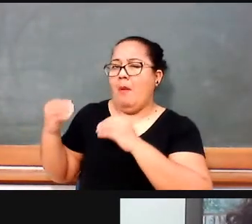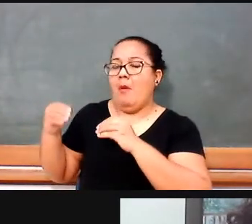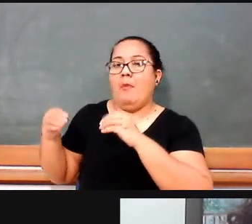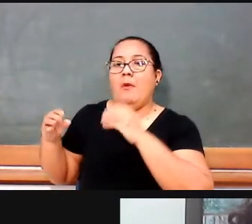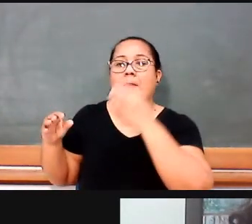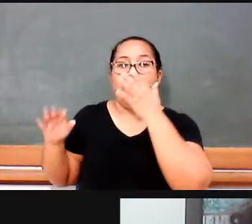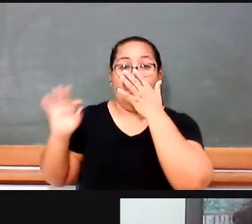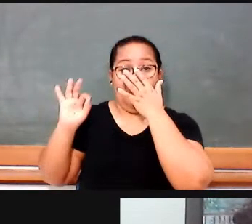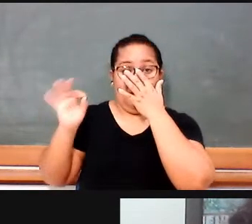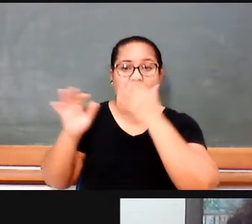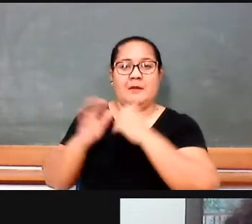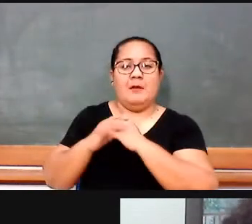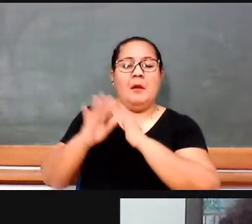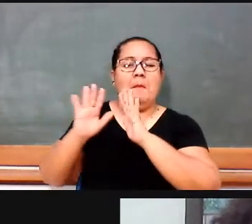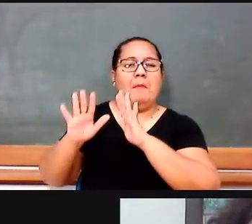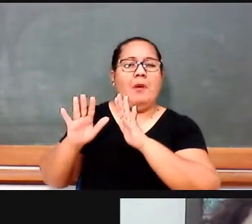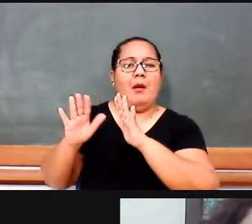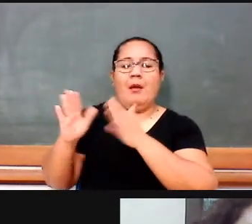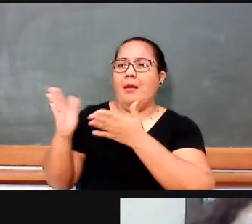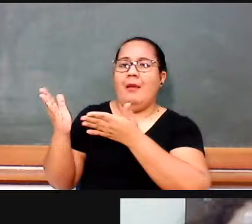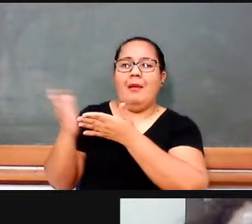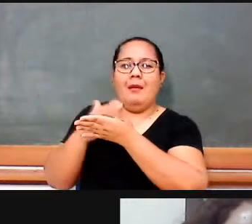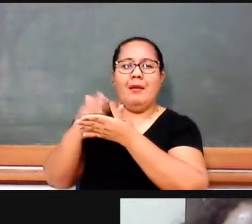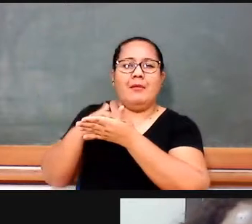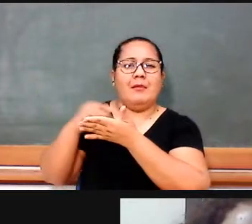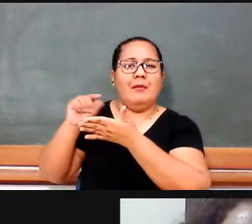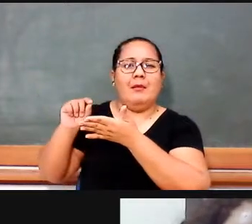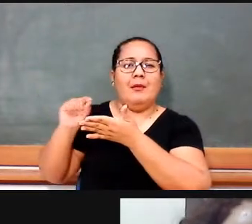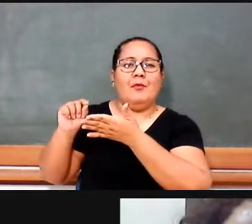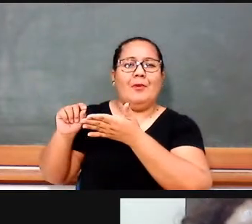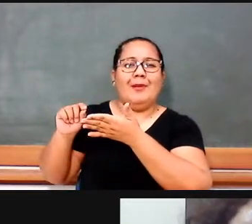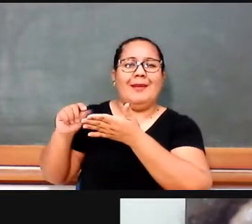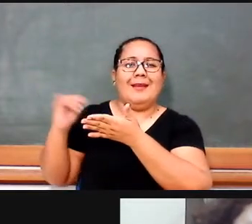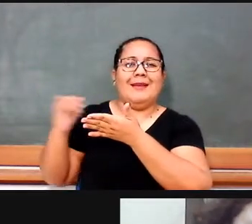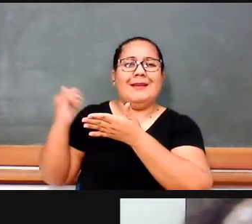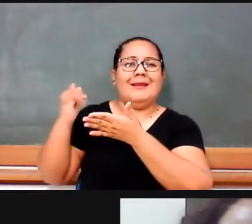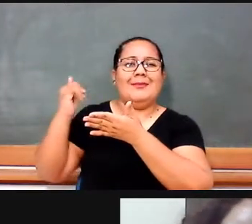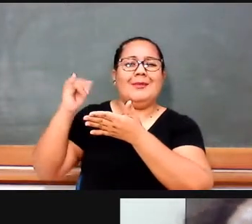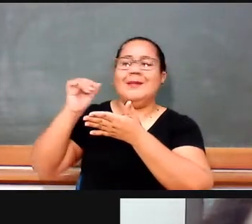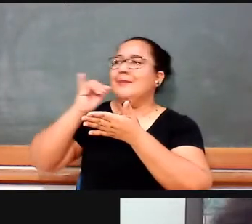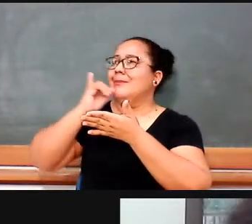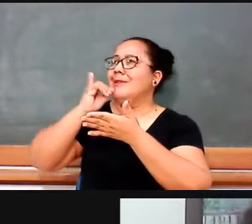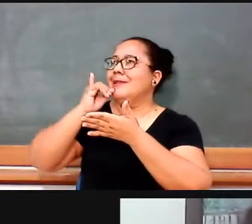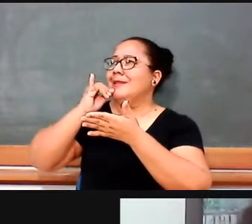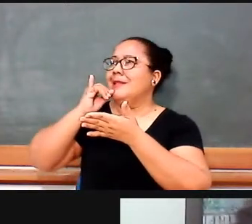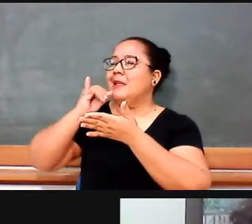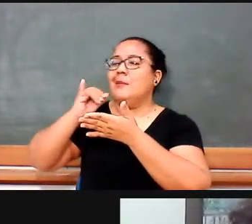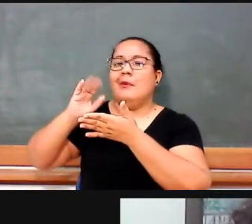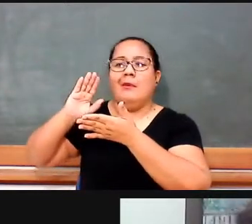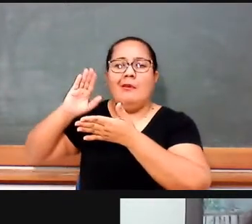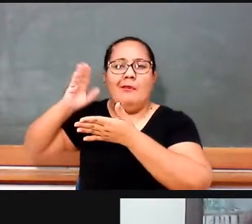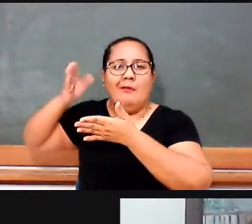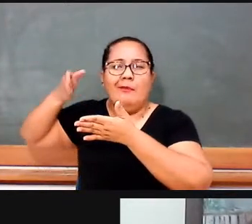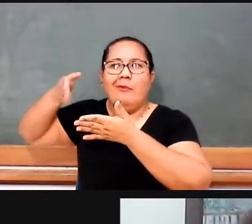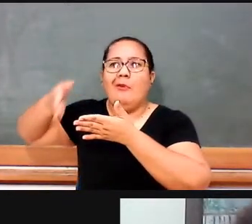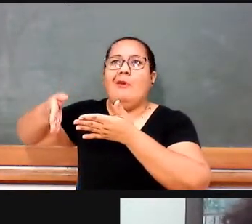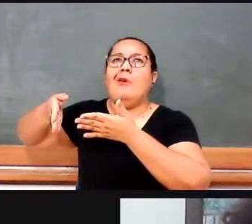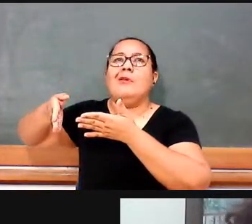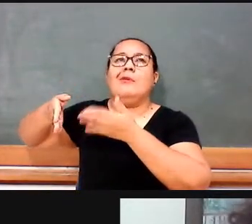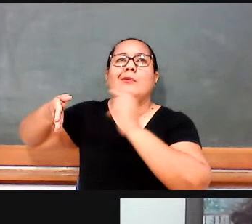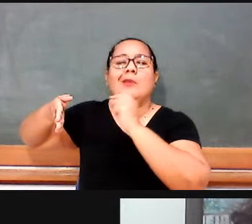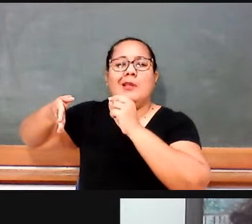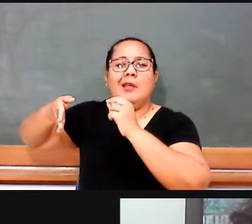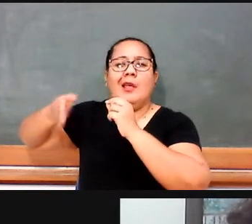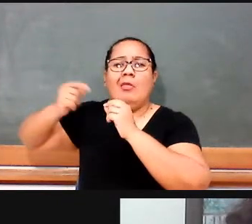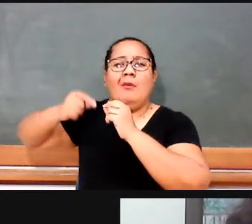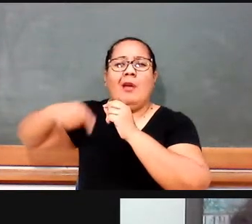é escrever obras que possam ser menos acadêmicas, digamos assim, né,